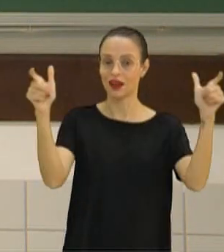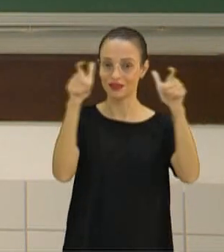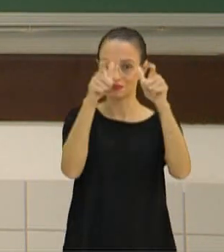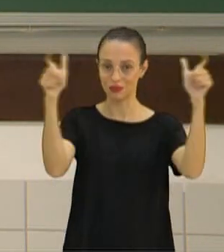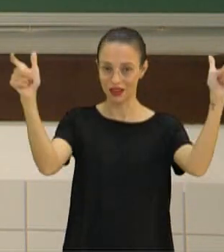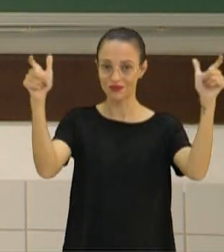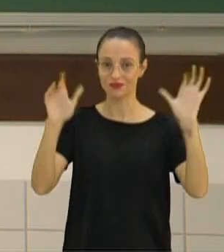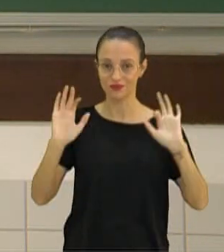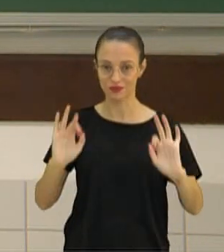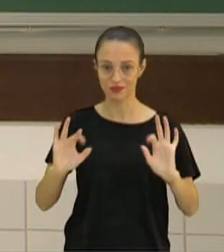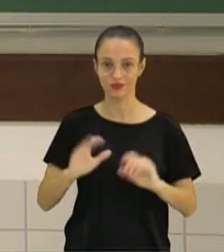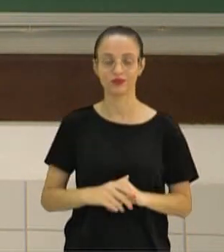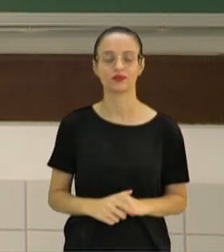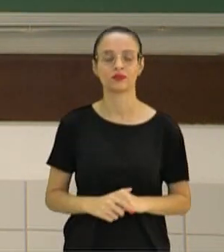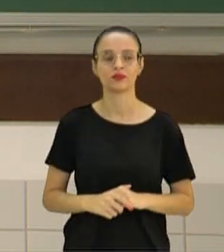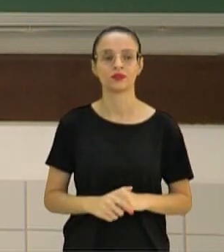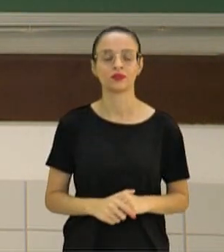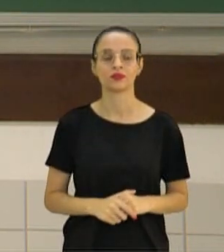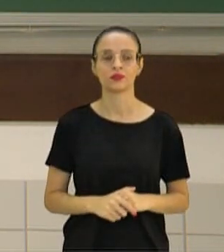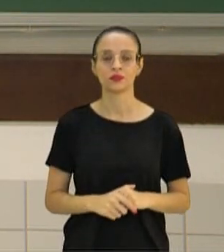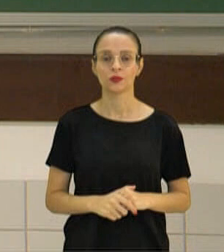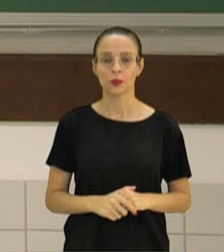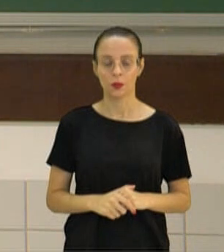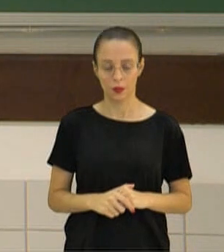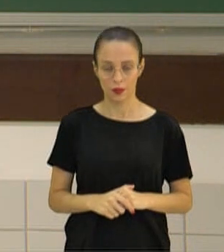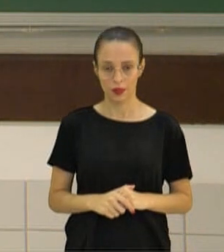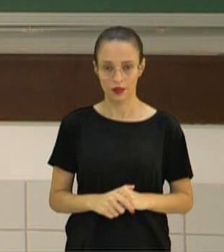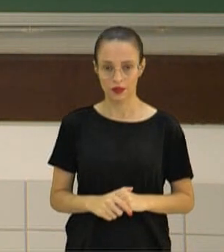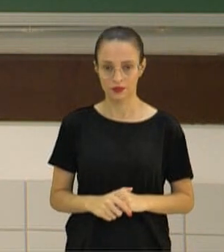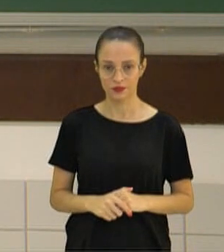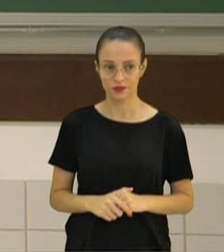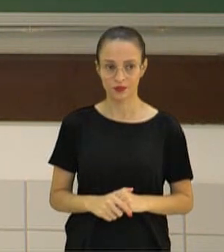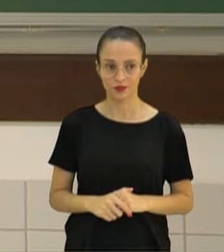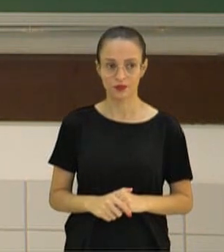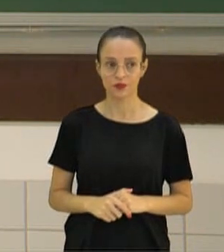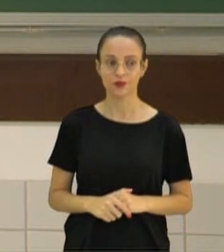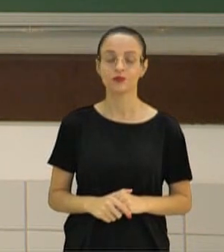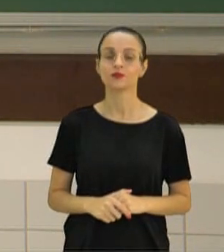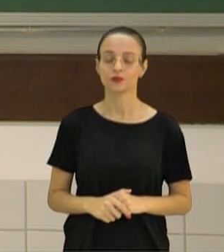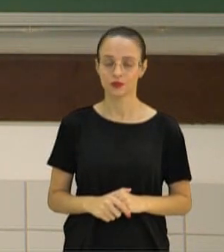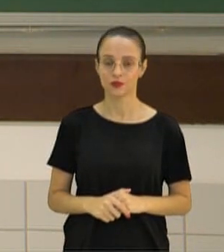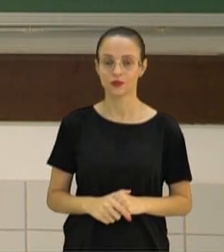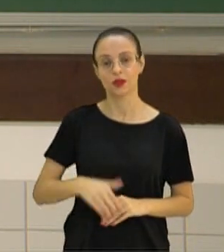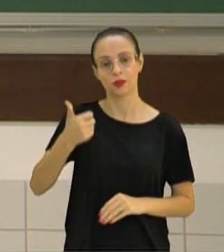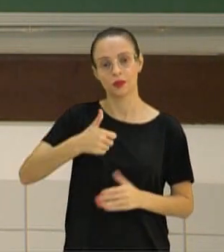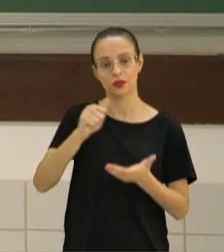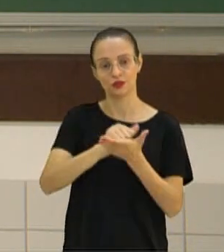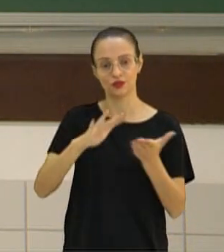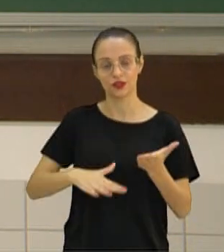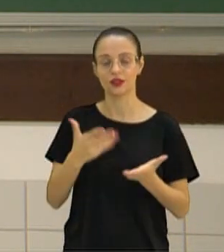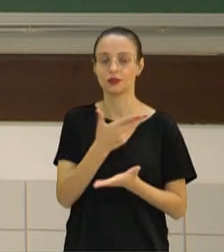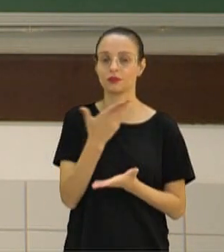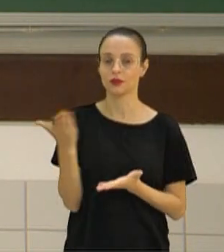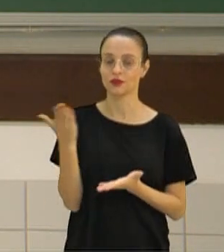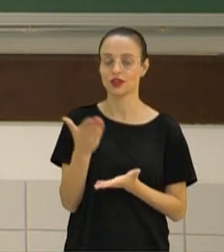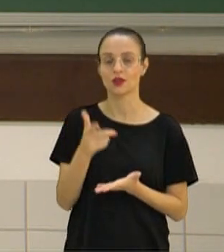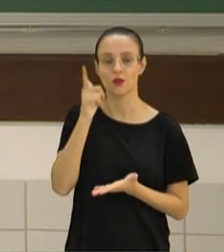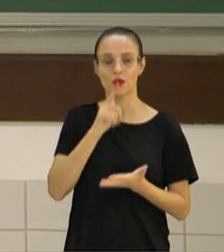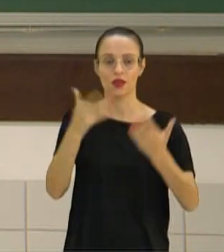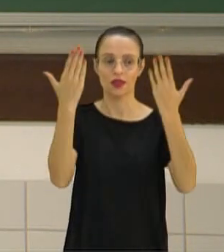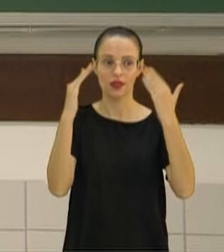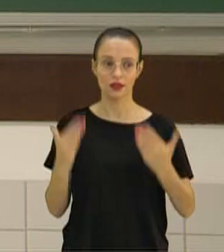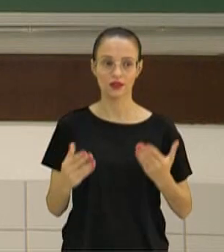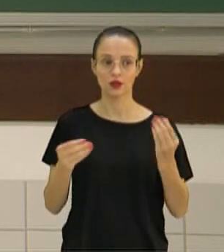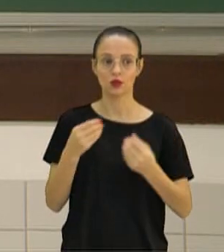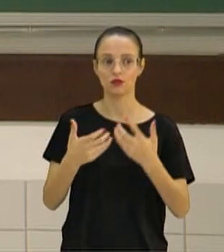grupos aí. Tá? A essas categorias. Vamos prosseguindo aqui. Eu trouxe o nosso primeiro quiz para a gente poder analisar